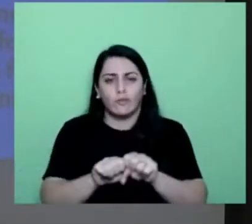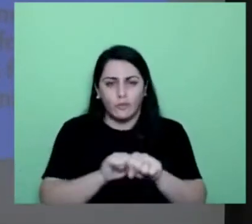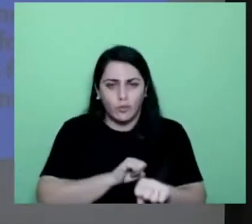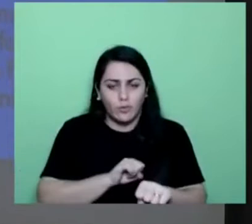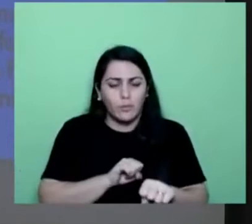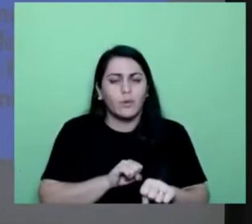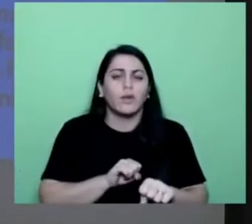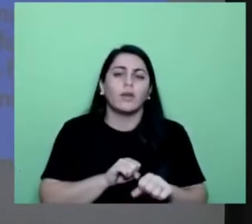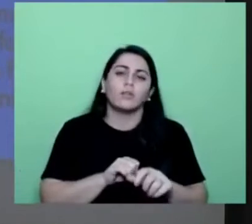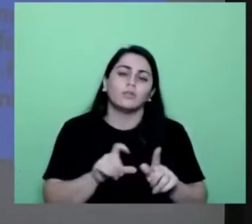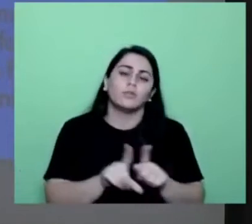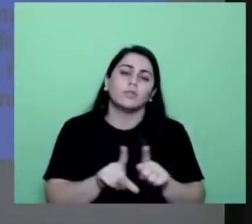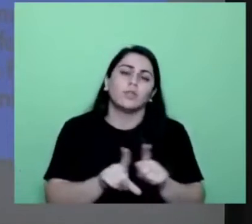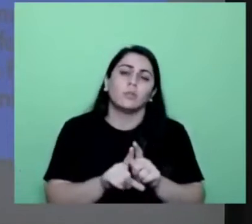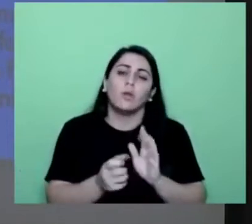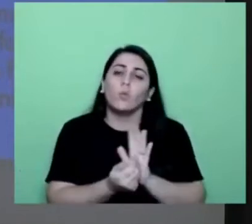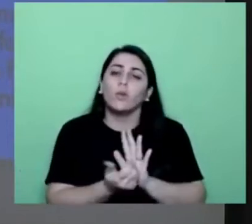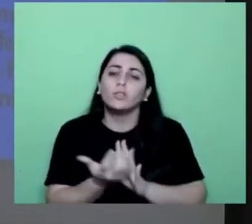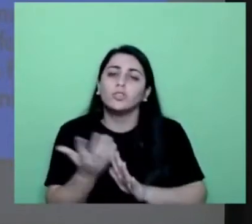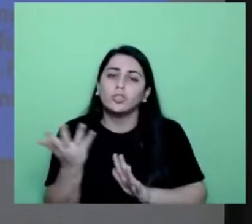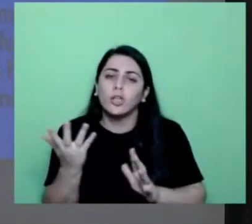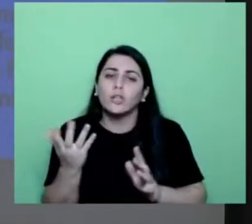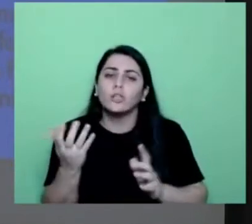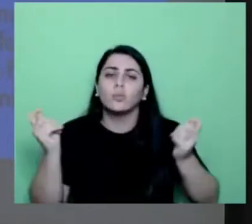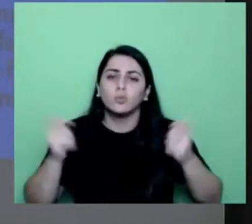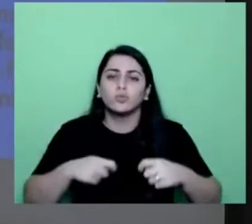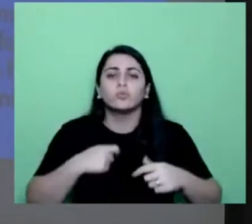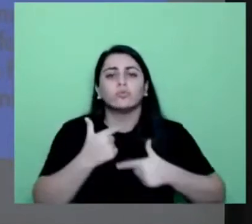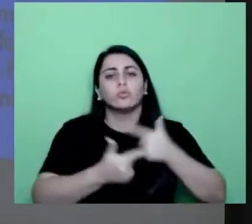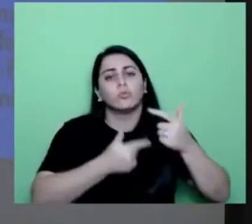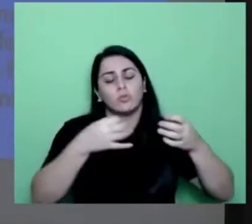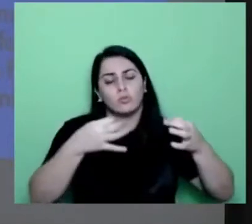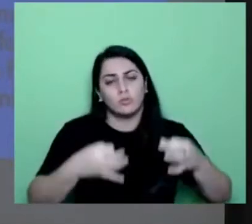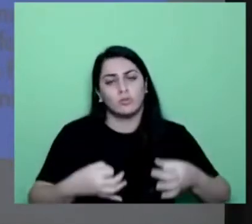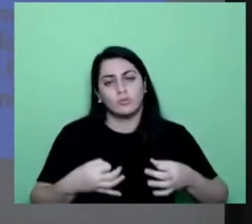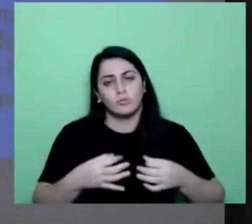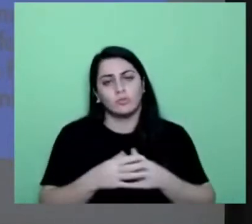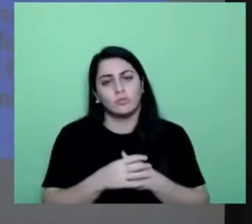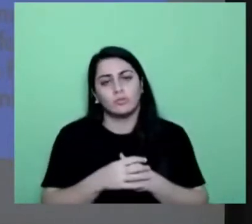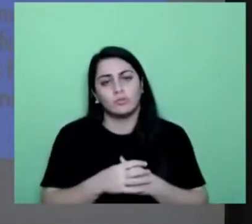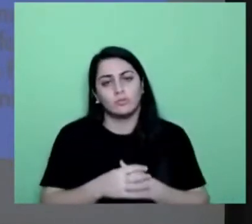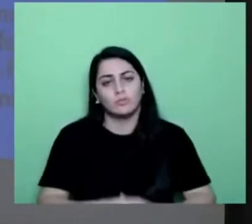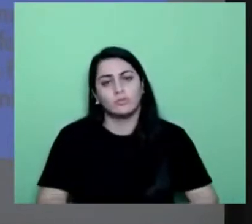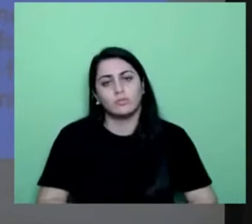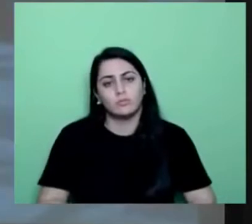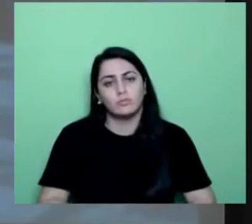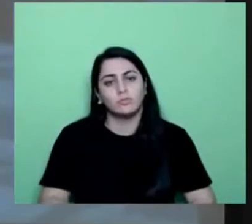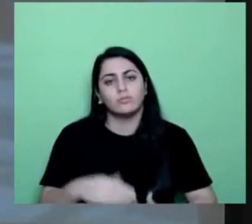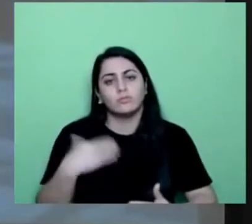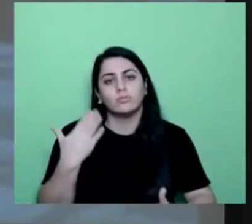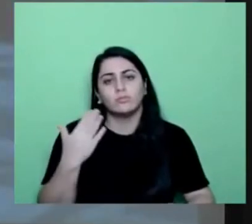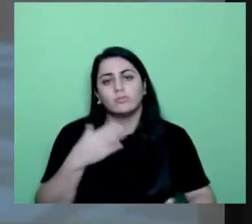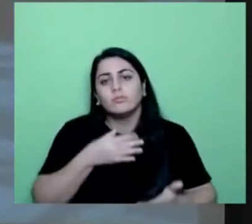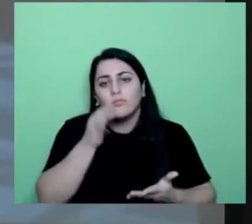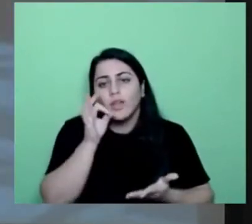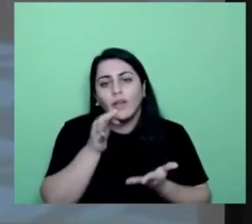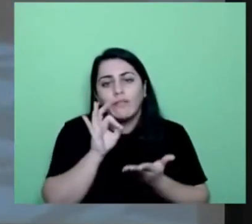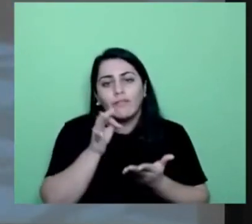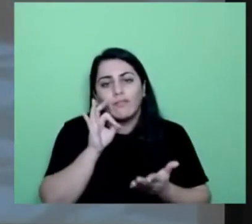número suficiente para o desenvolvimento do trabalho. Sem açúcar. Próximo, por favor.